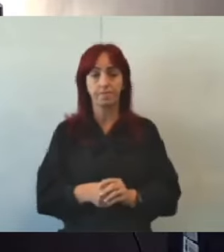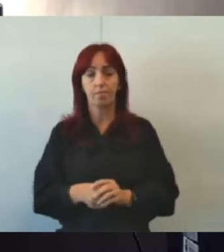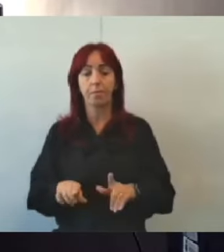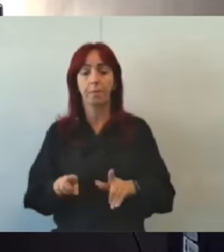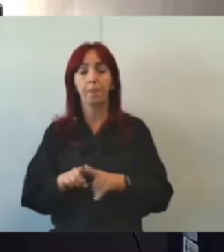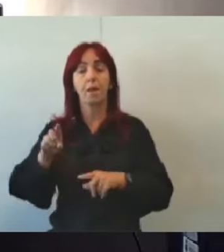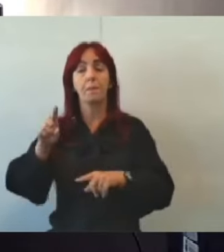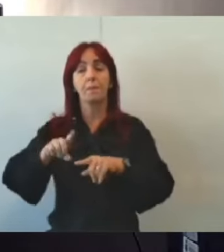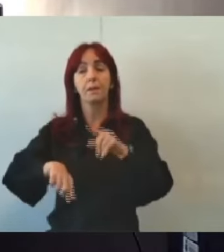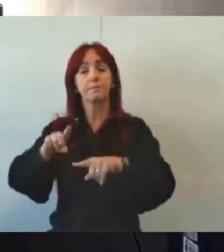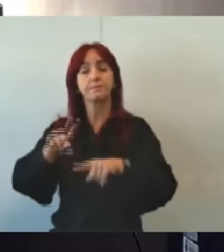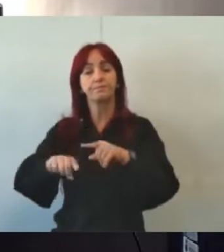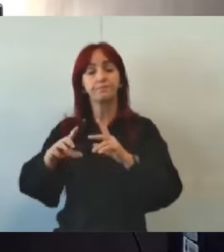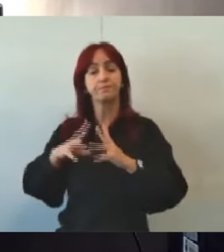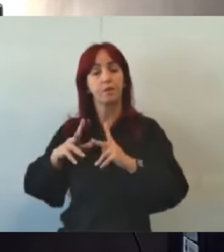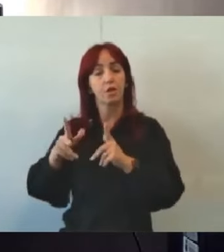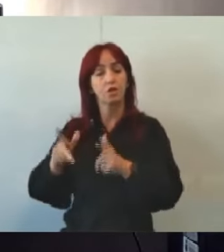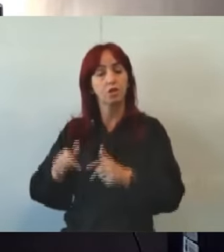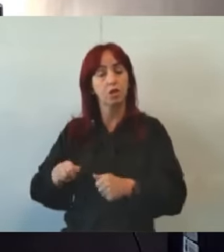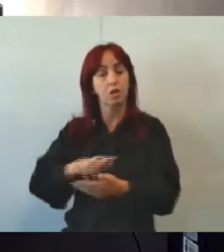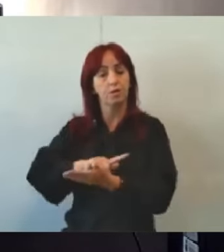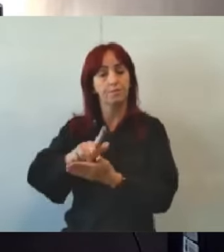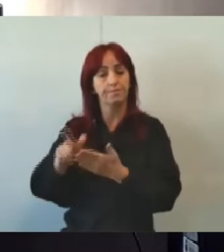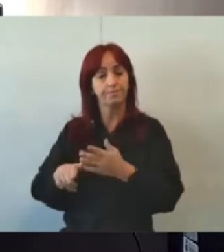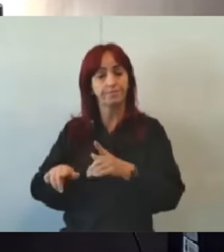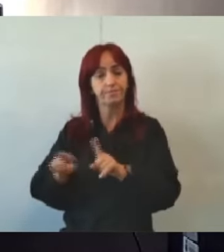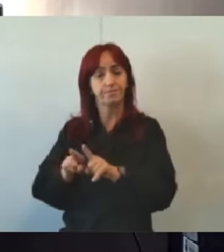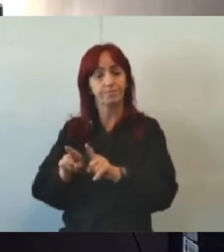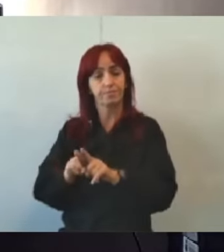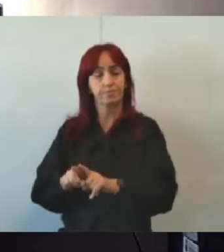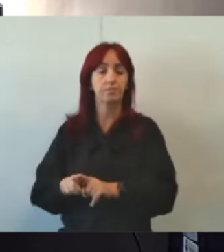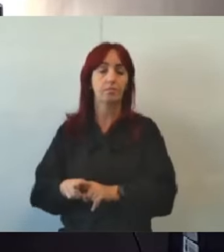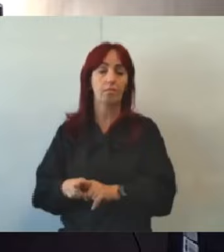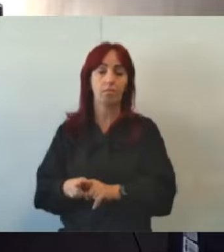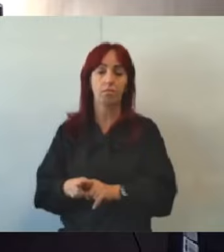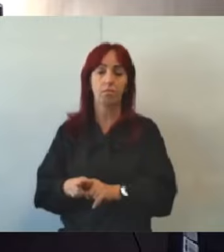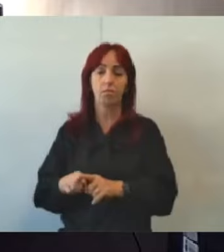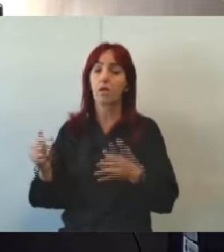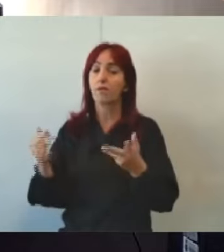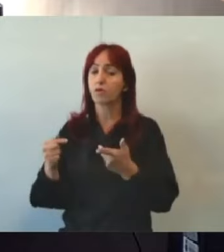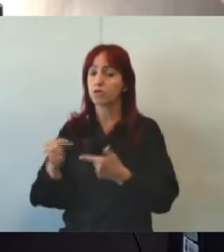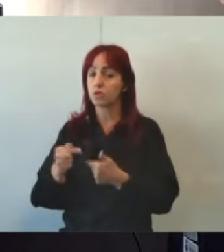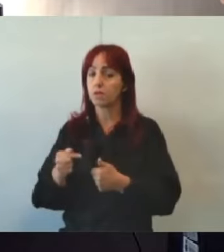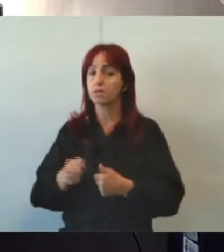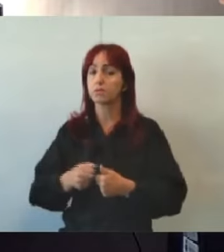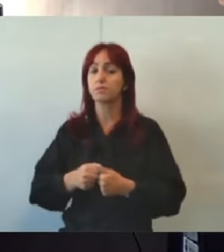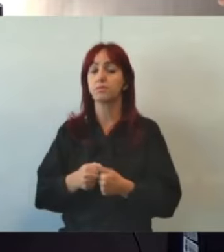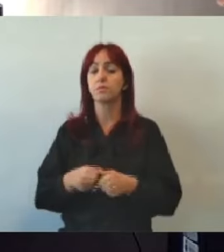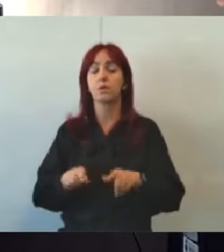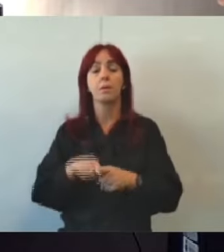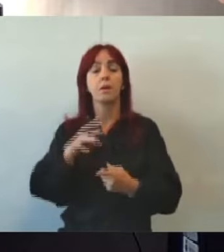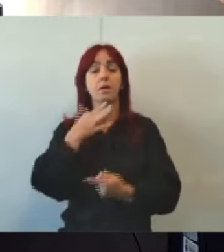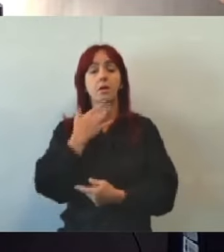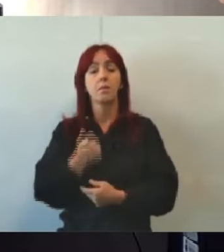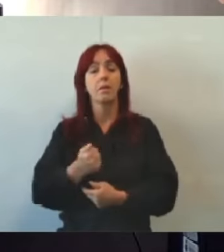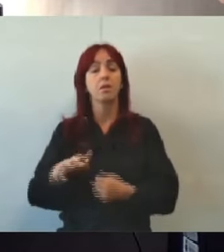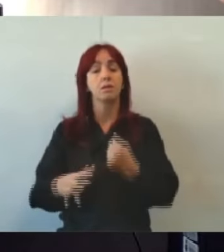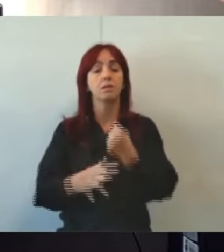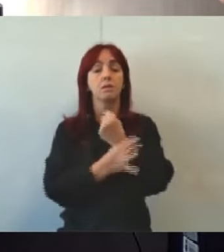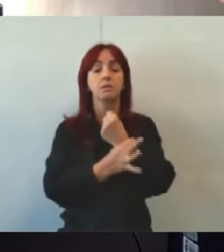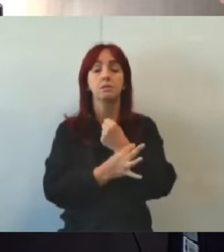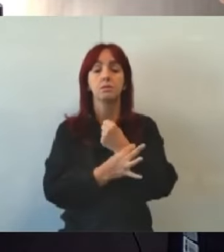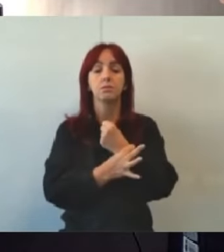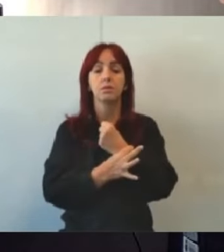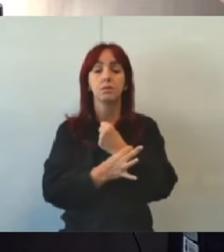durante atendimentos foi questionado por parte dos conselheiros. E as melhorias nas seguranças, nas